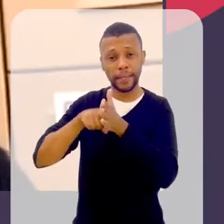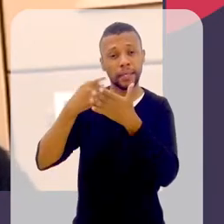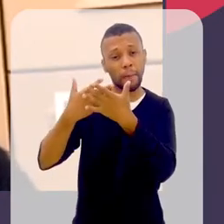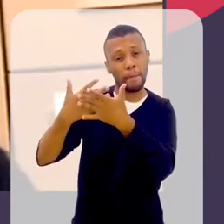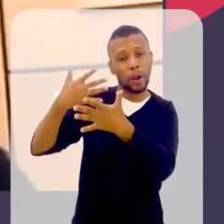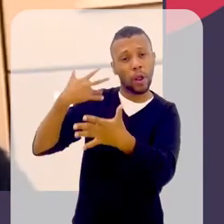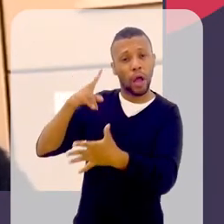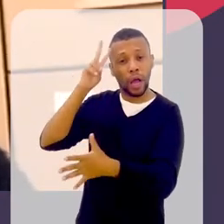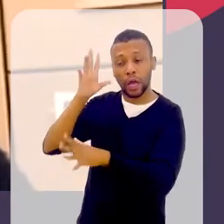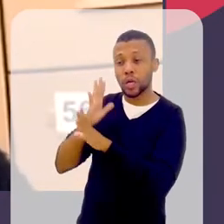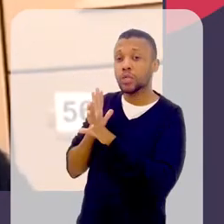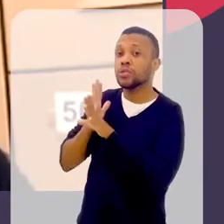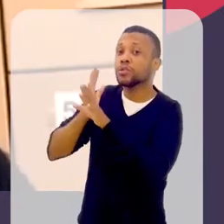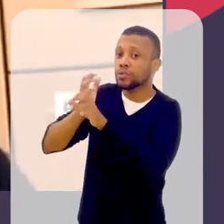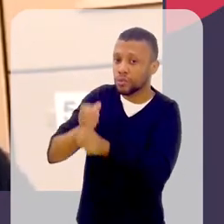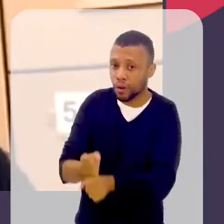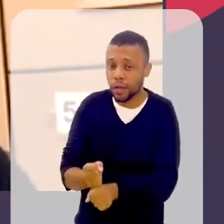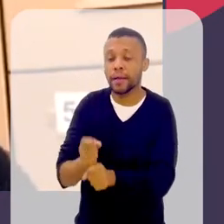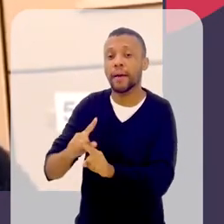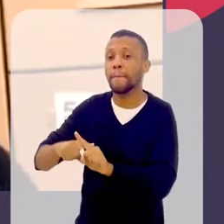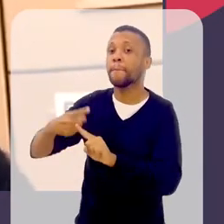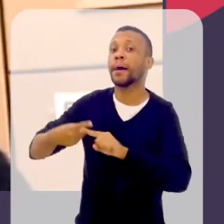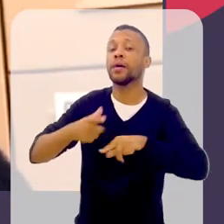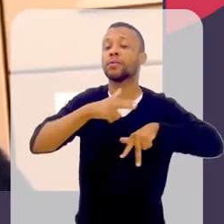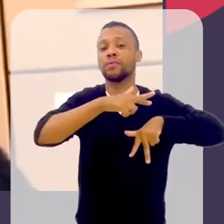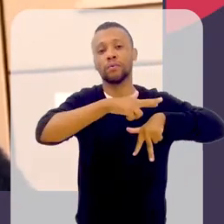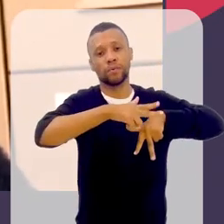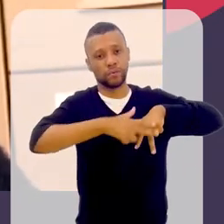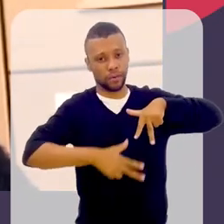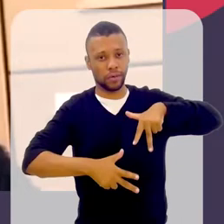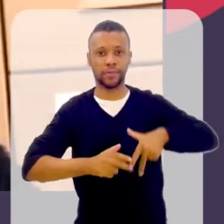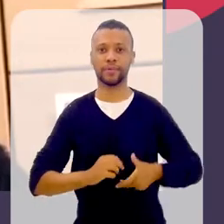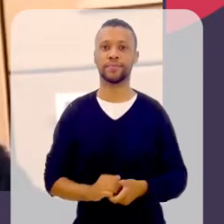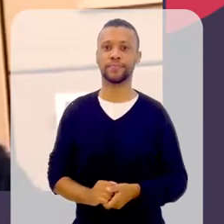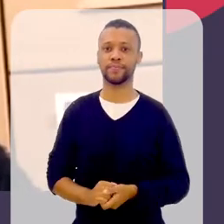pesquisa histórica que eu já estava fazendo e essa questão do gênero.